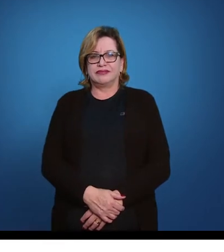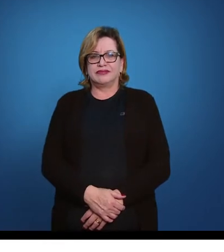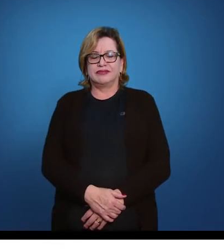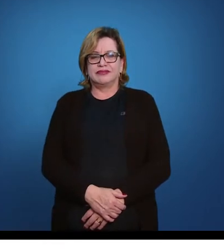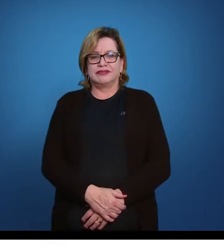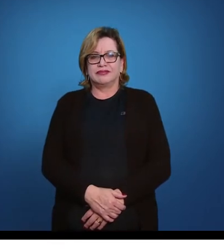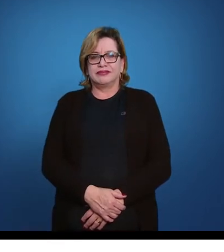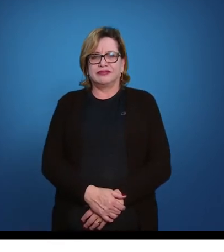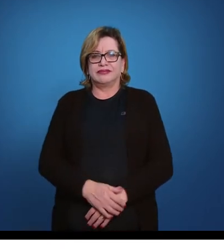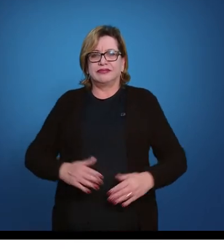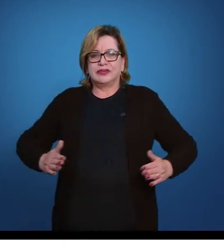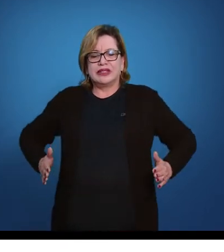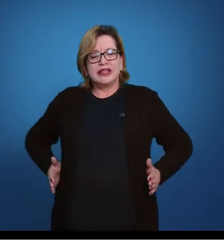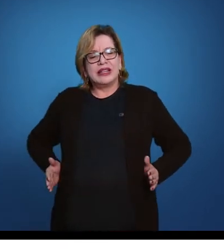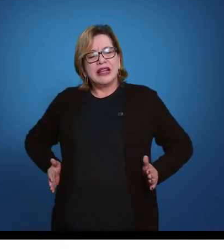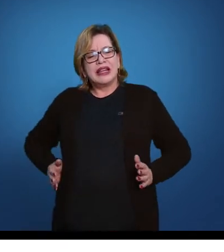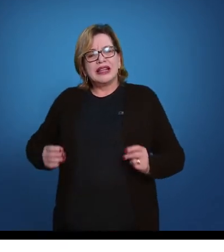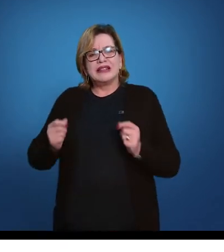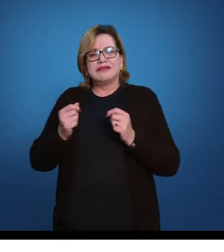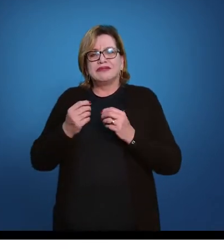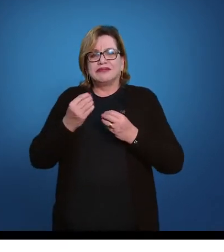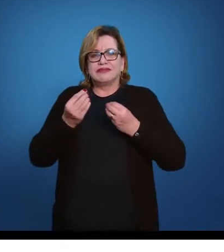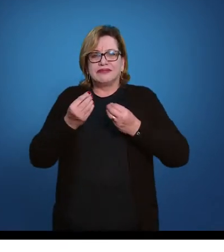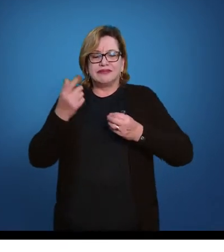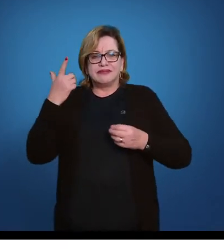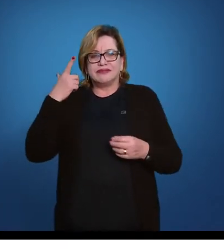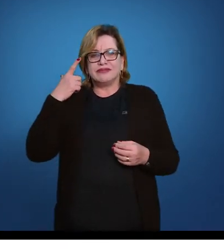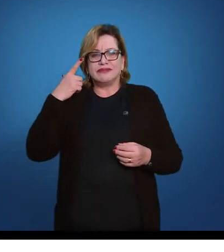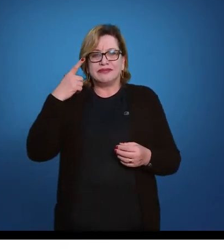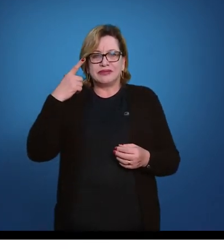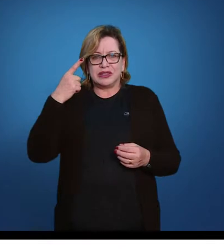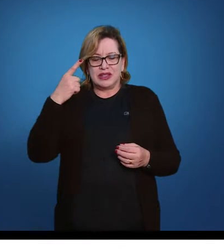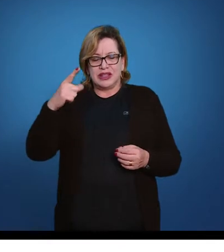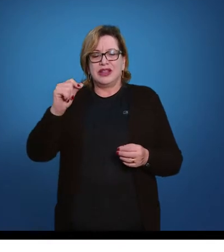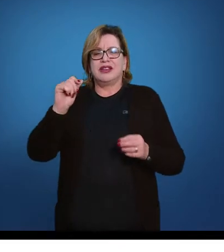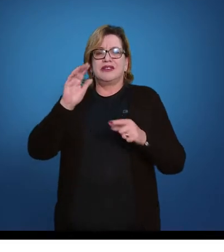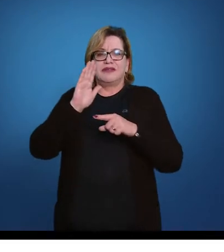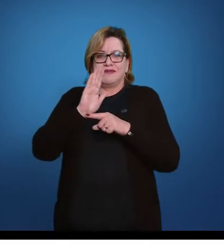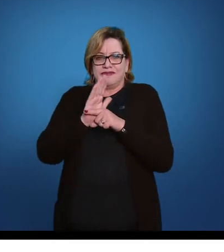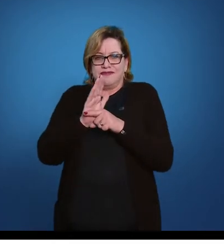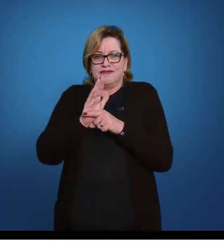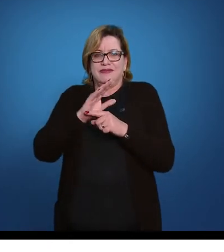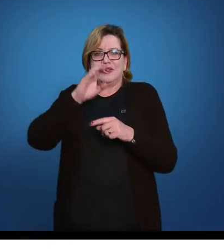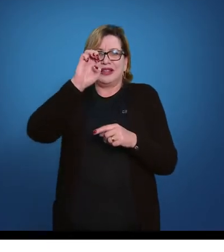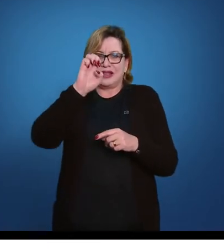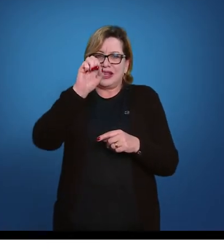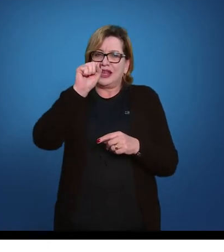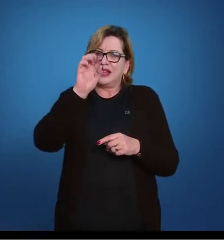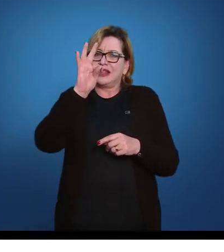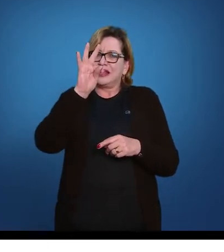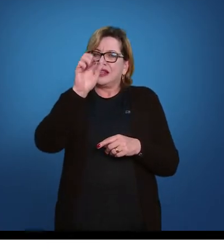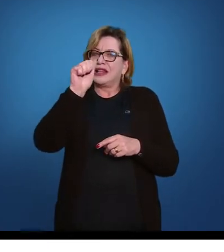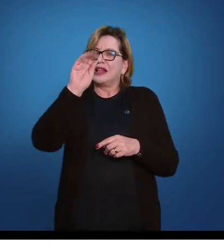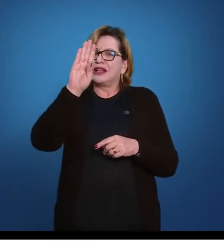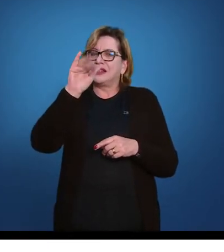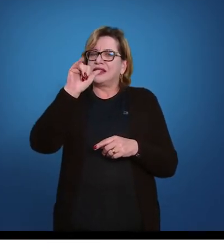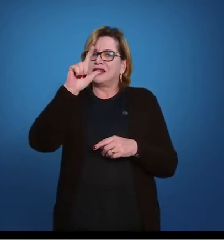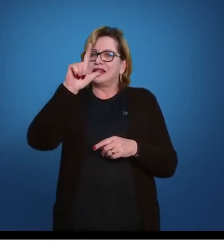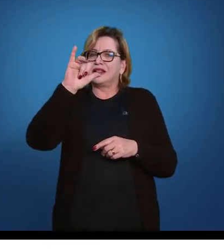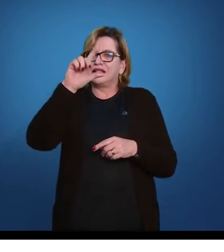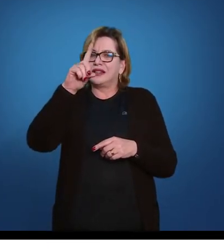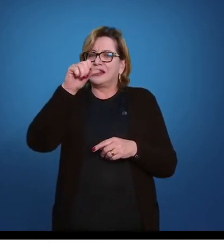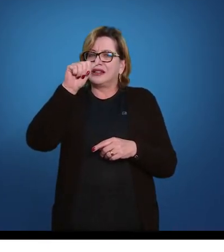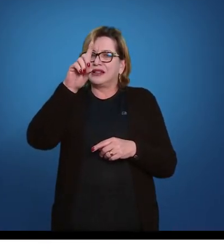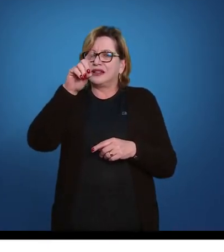Segurando na cintura, nós conseguimos dar estabilidade para o nosso aluno com menos